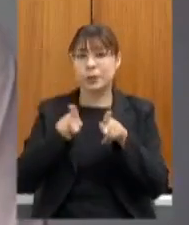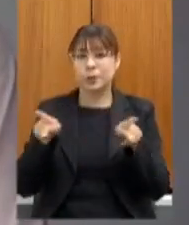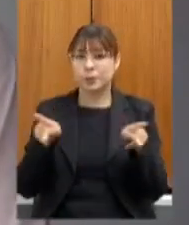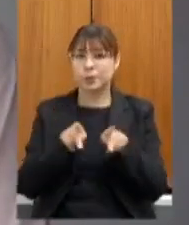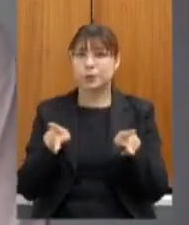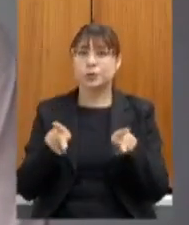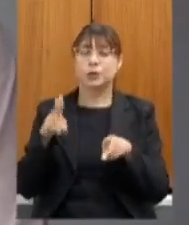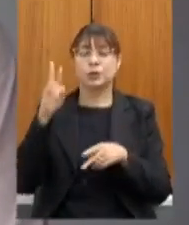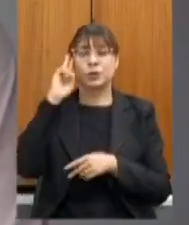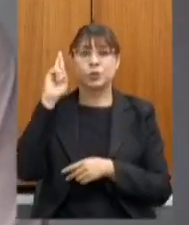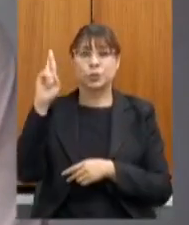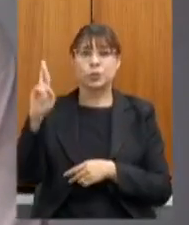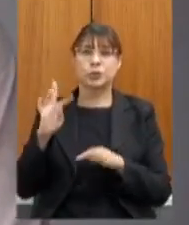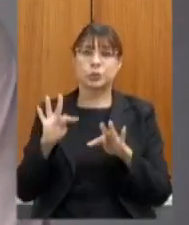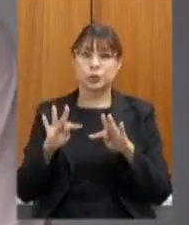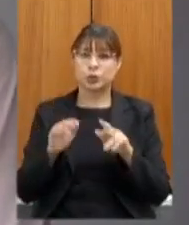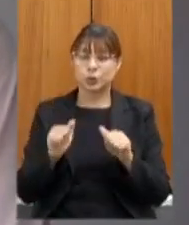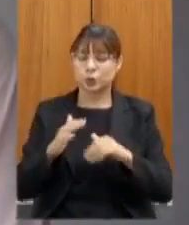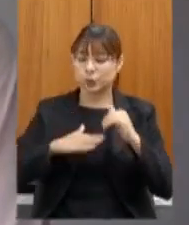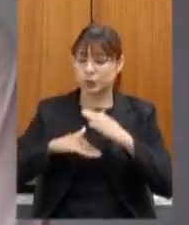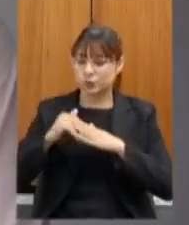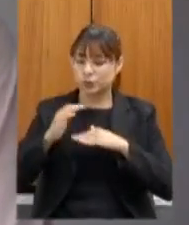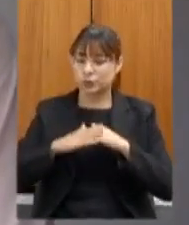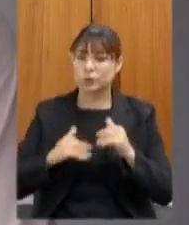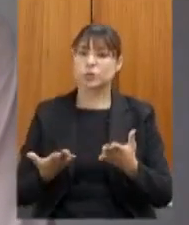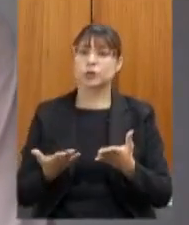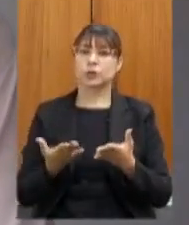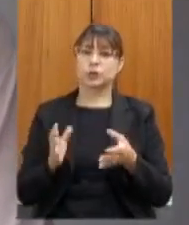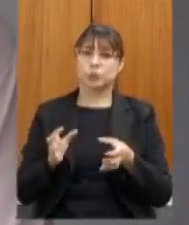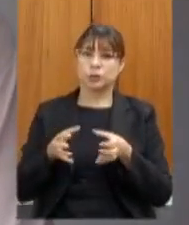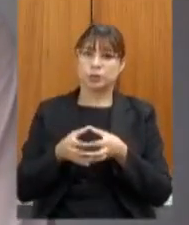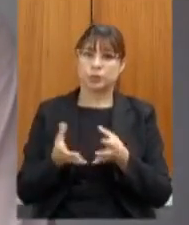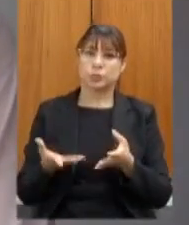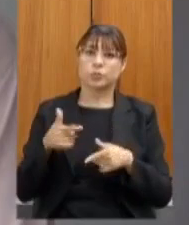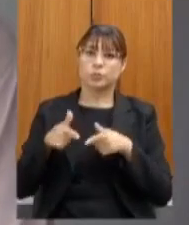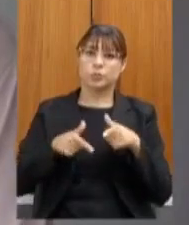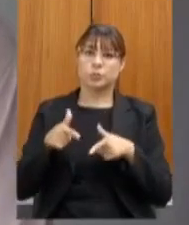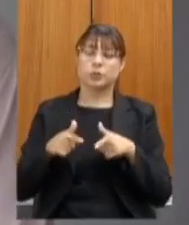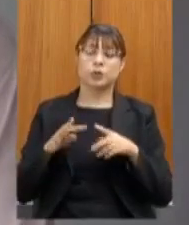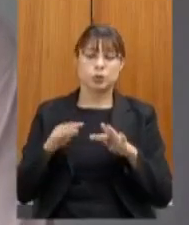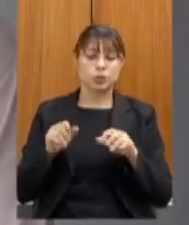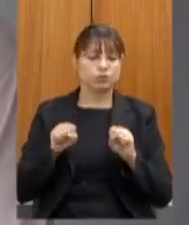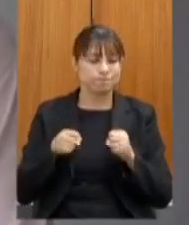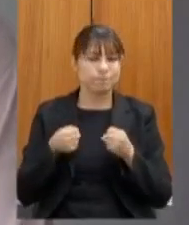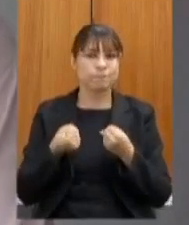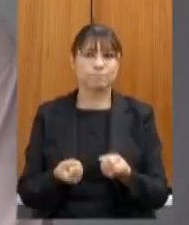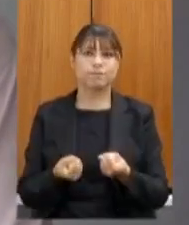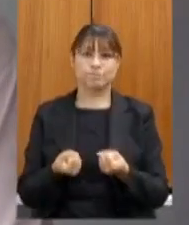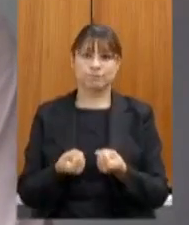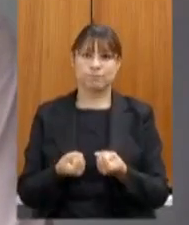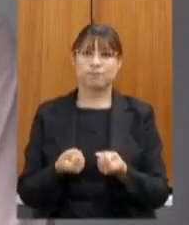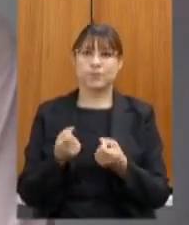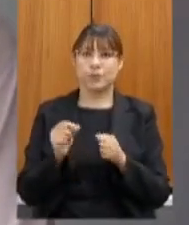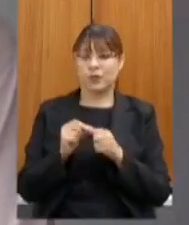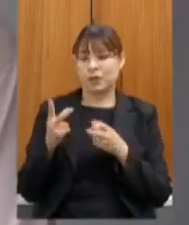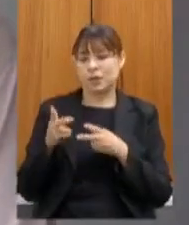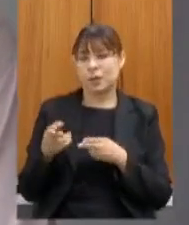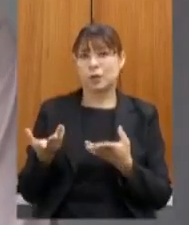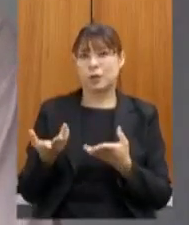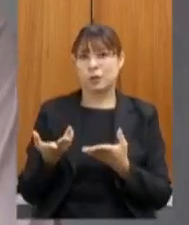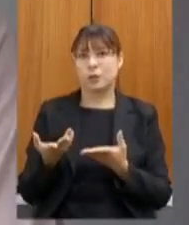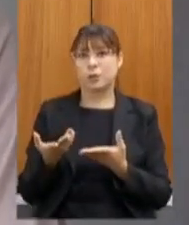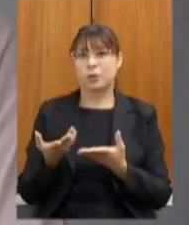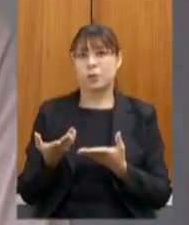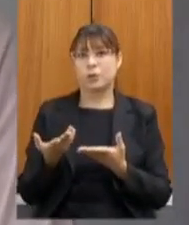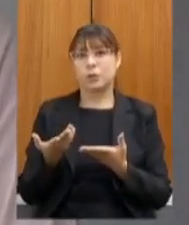diretores a todos os técnicos dessa rede muito se desbravando inclusive fazendo o que eu estou fazendo e que acabou